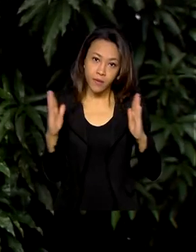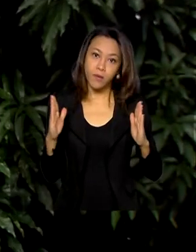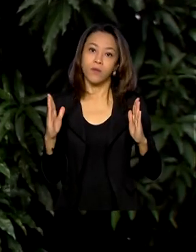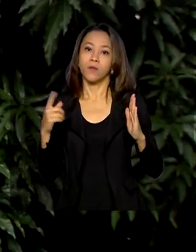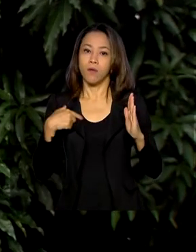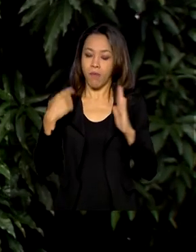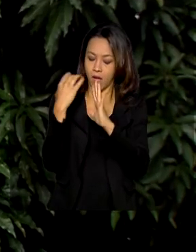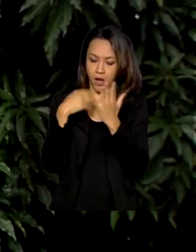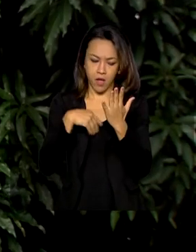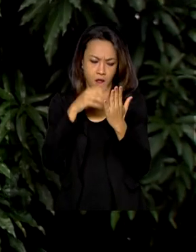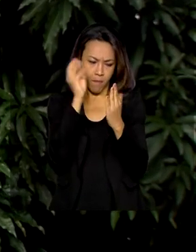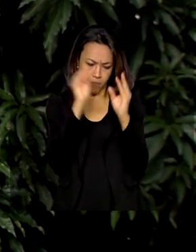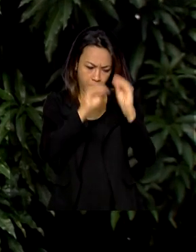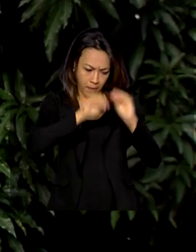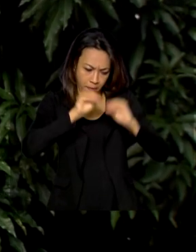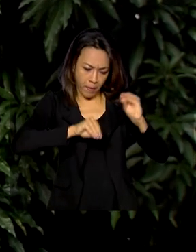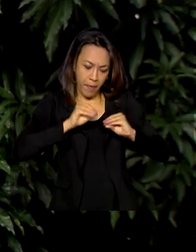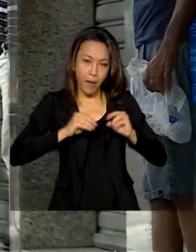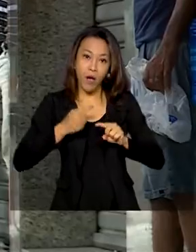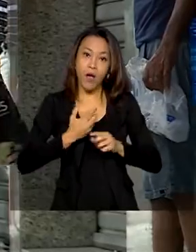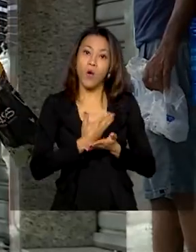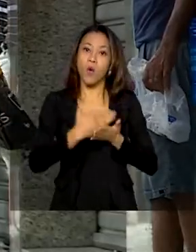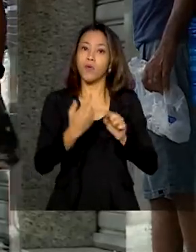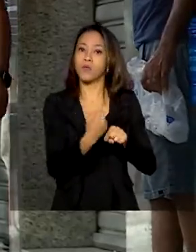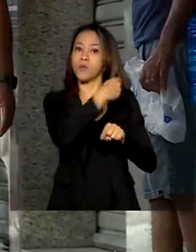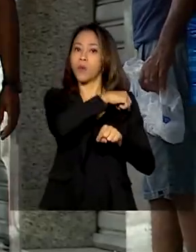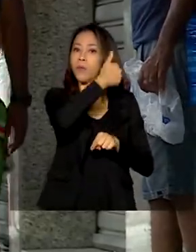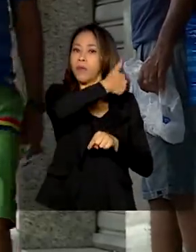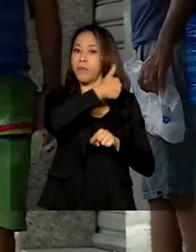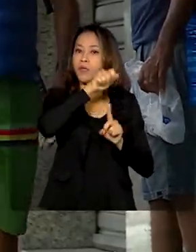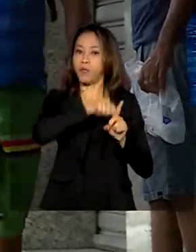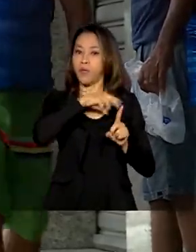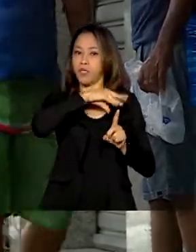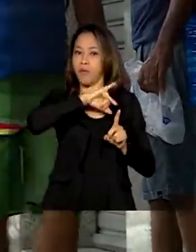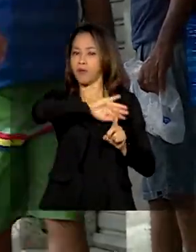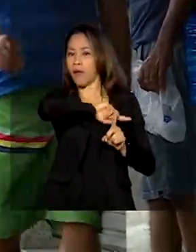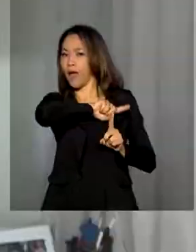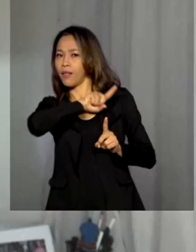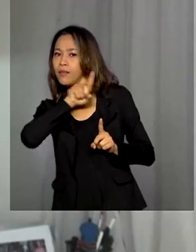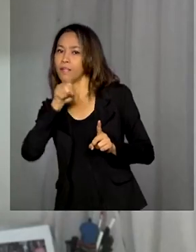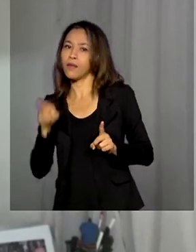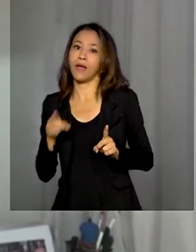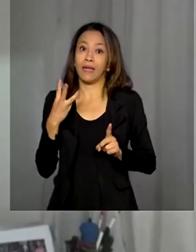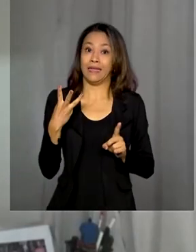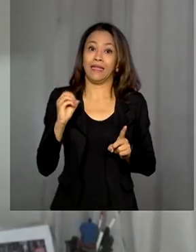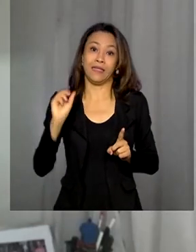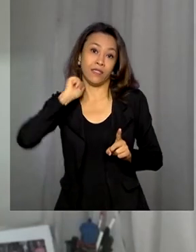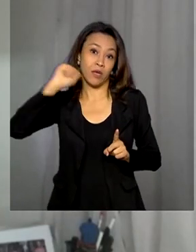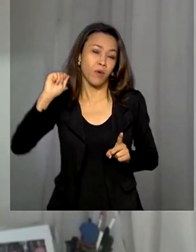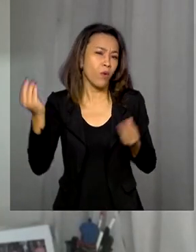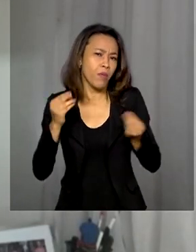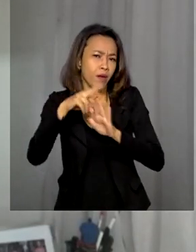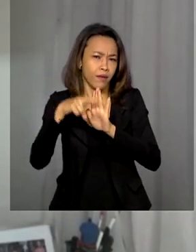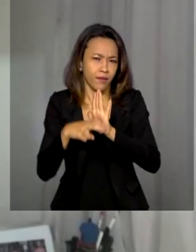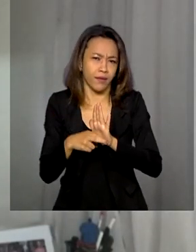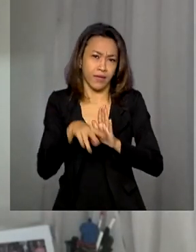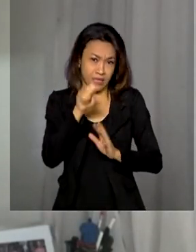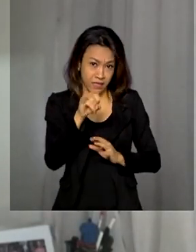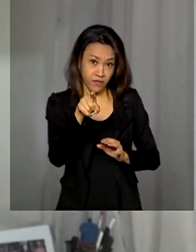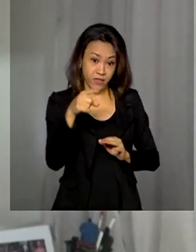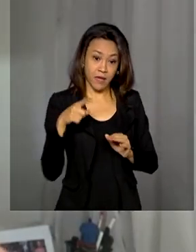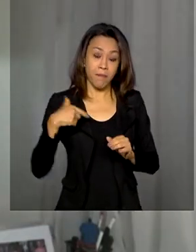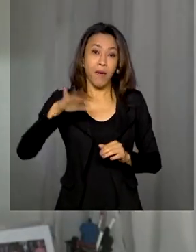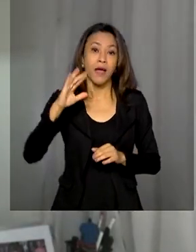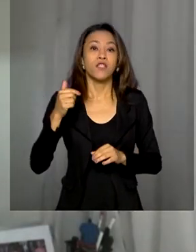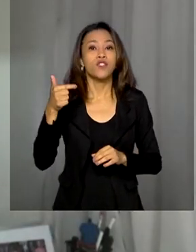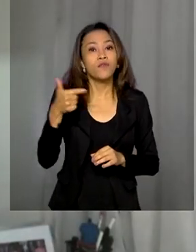com o Leão começou no dia 1º de março e segue até o dia 30 de abril. A regra é a seguinte, se você ganhou mais